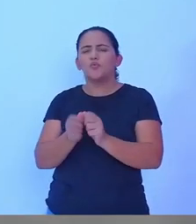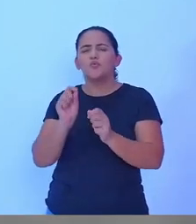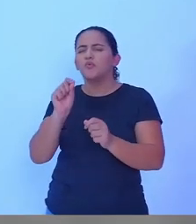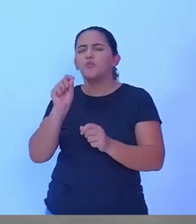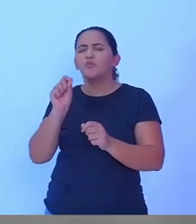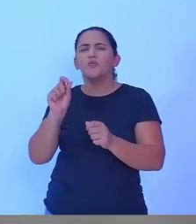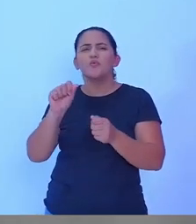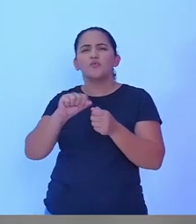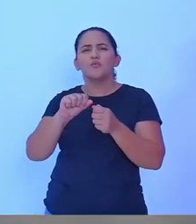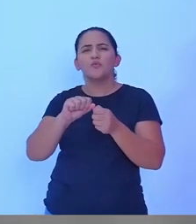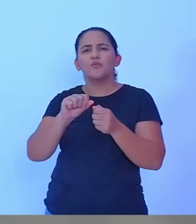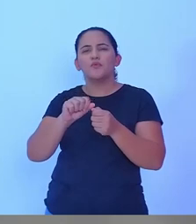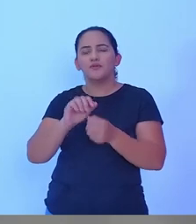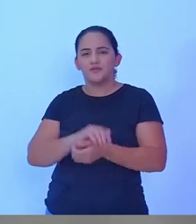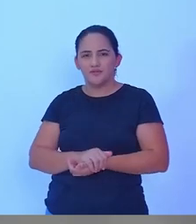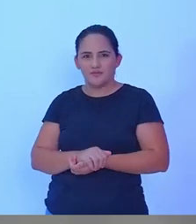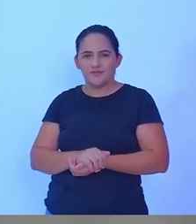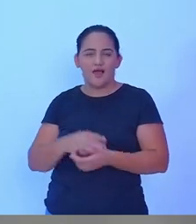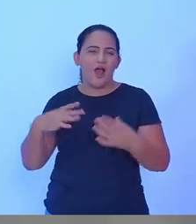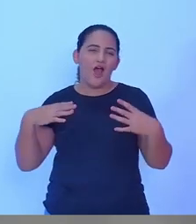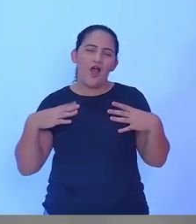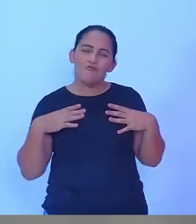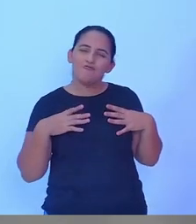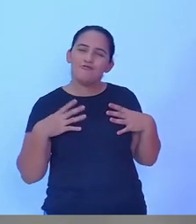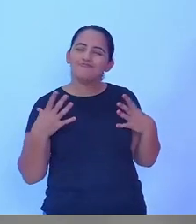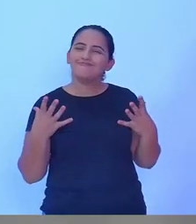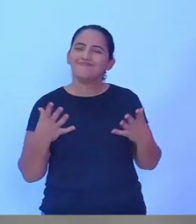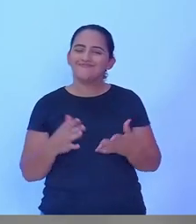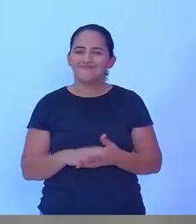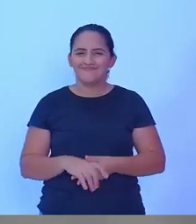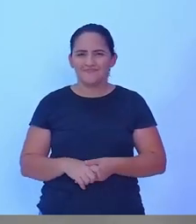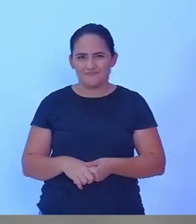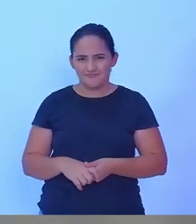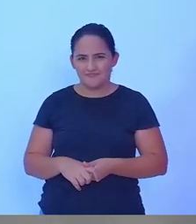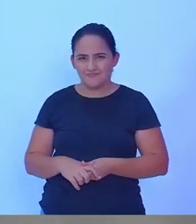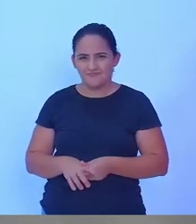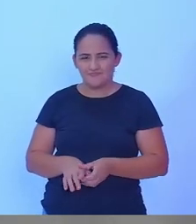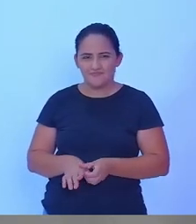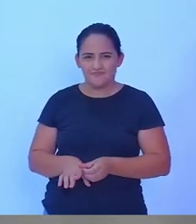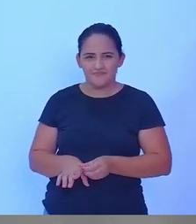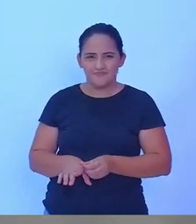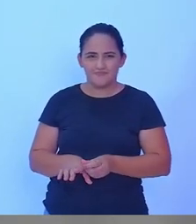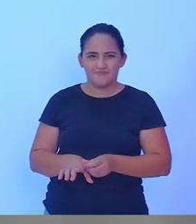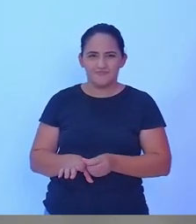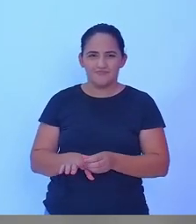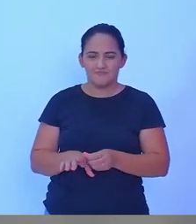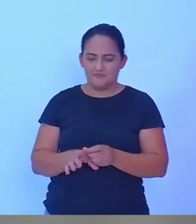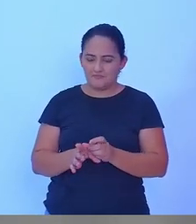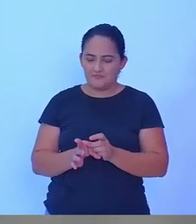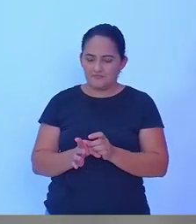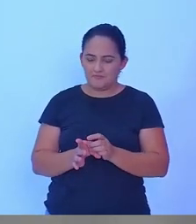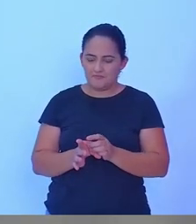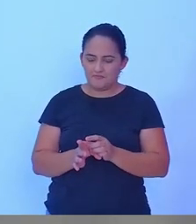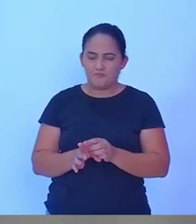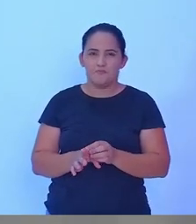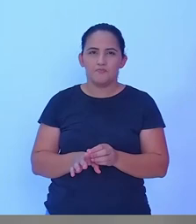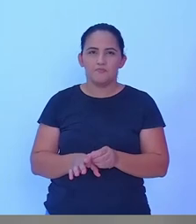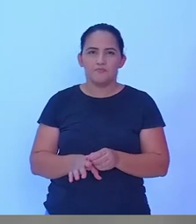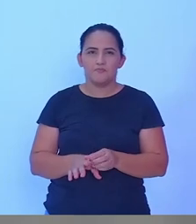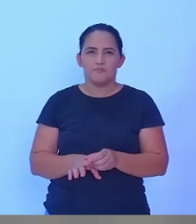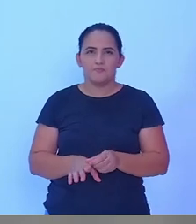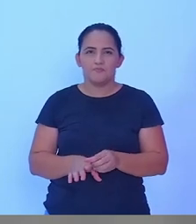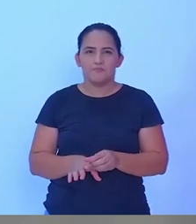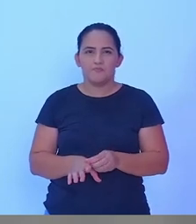Esporte e lazer, é a pergunta do candidato Lucindo, ao Tiago, que terá dois minutos